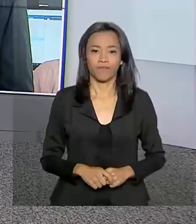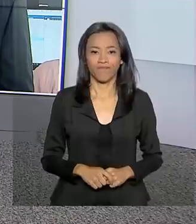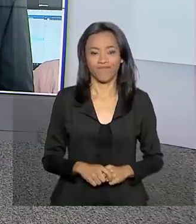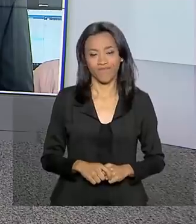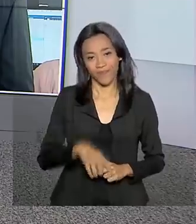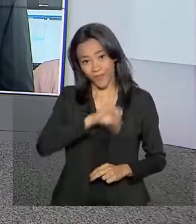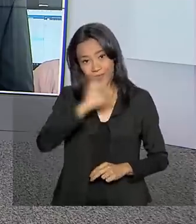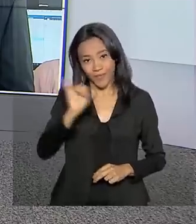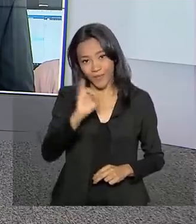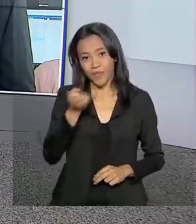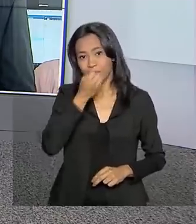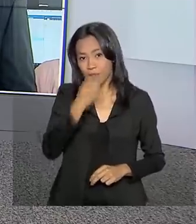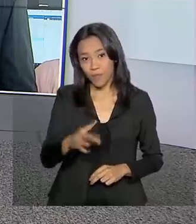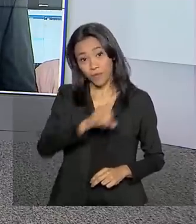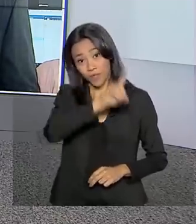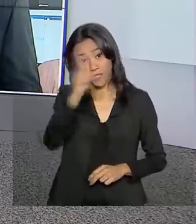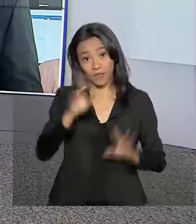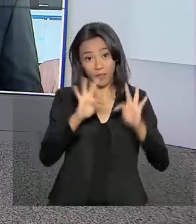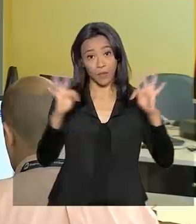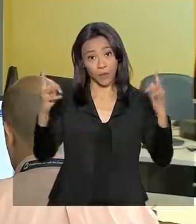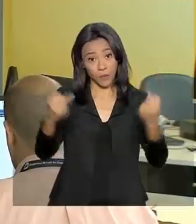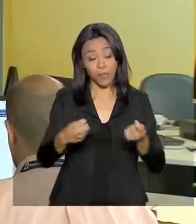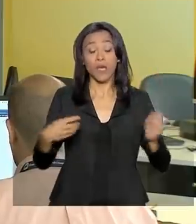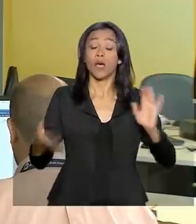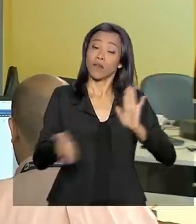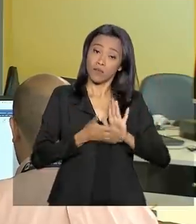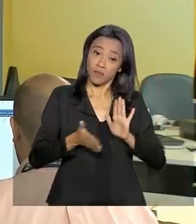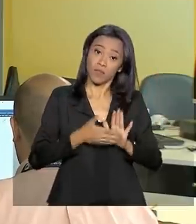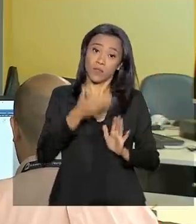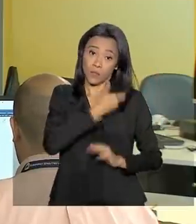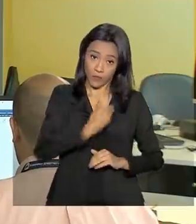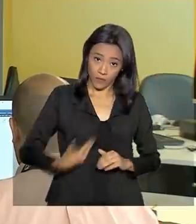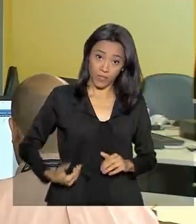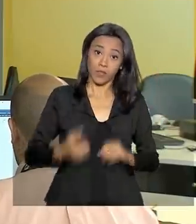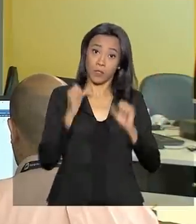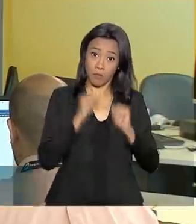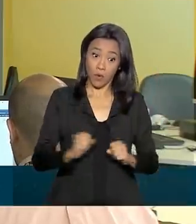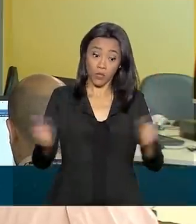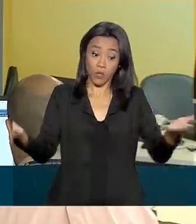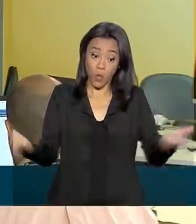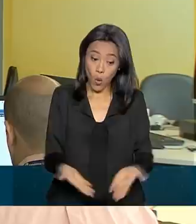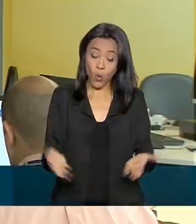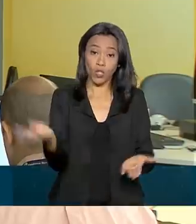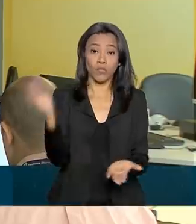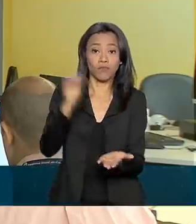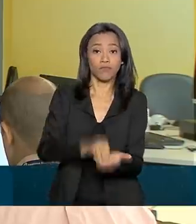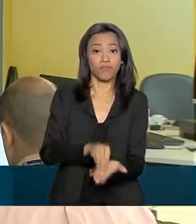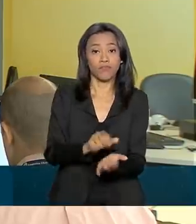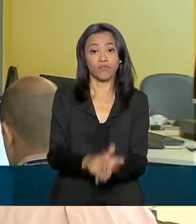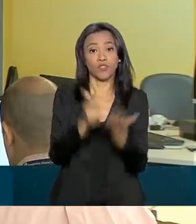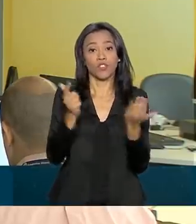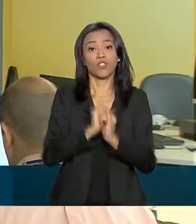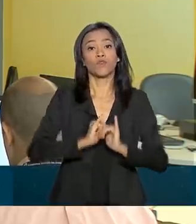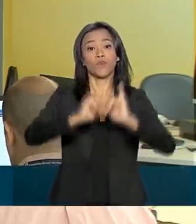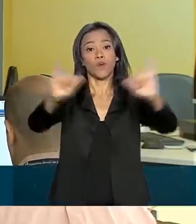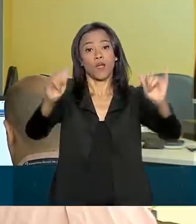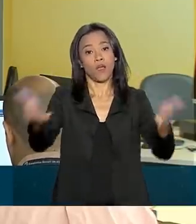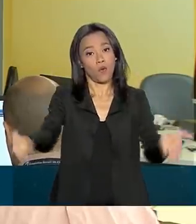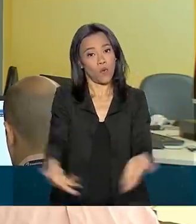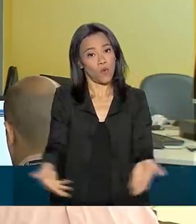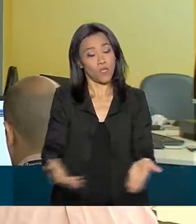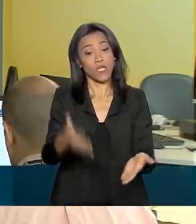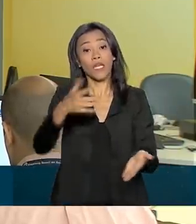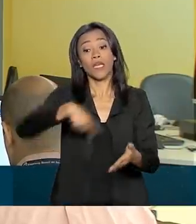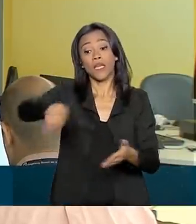Oi, Carla, bom dia para você. Bom dia a todos. A medida do governo, que pode ser publicada ainda hoje no Diário Oficial da União, prevê que a população tenha